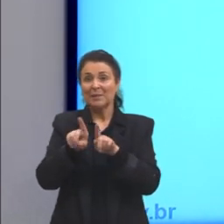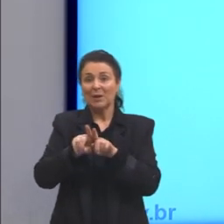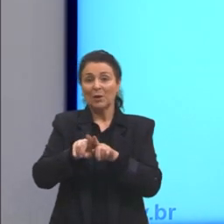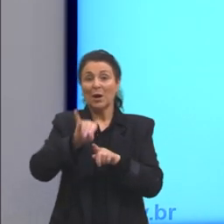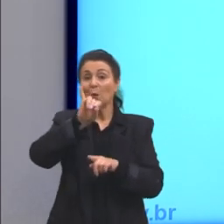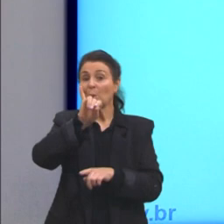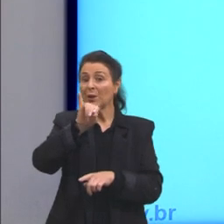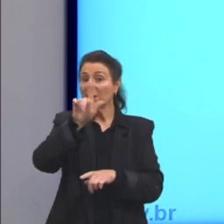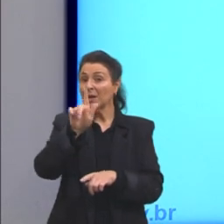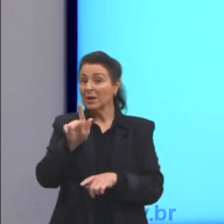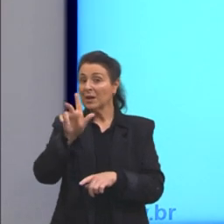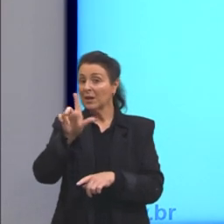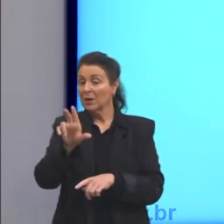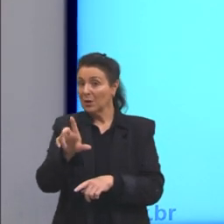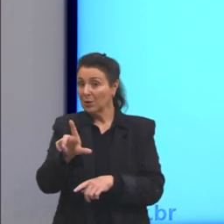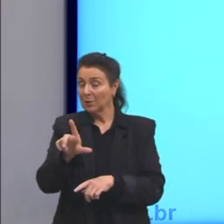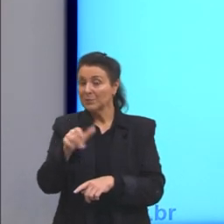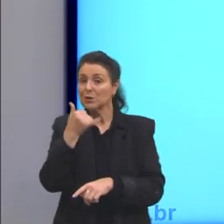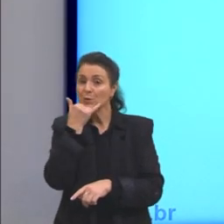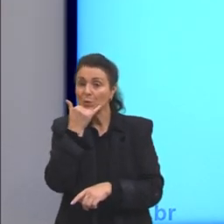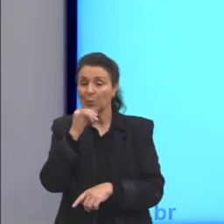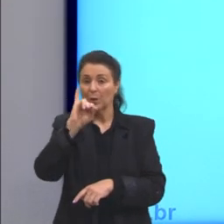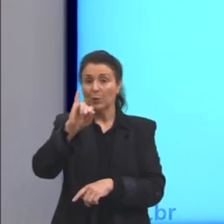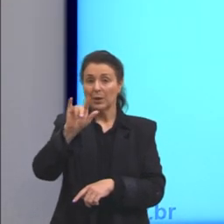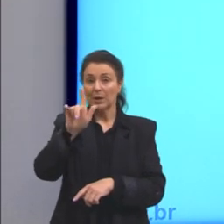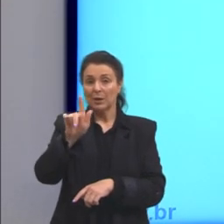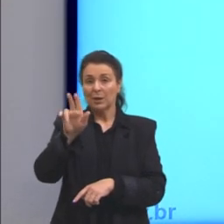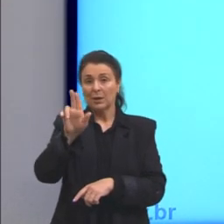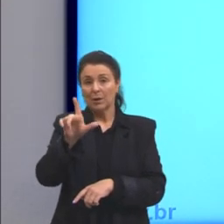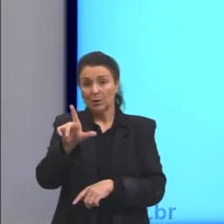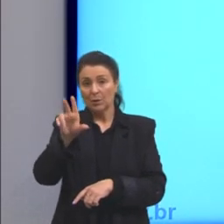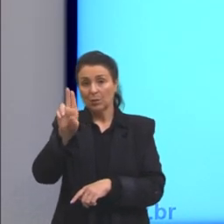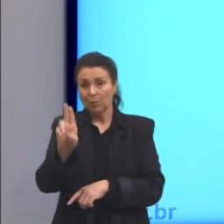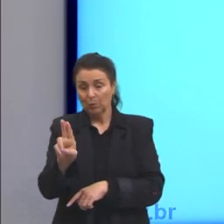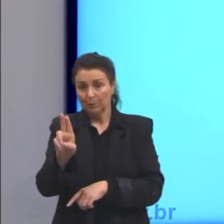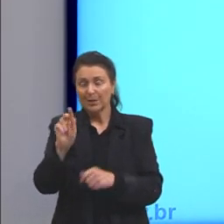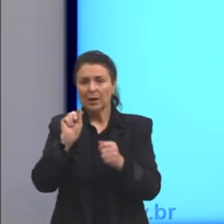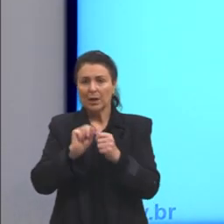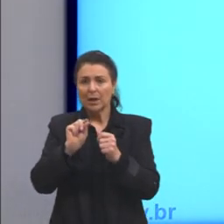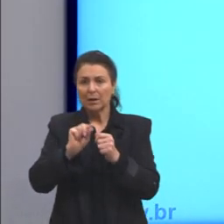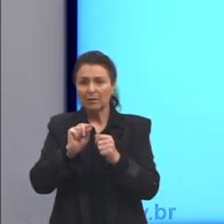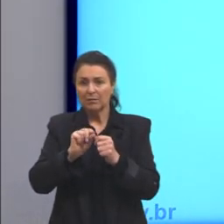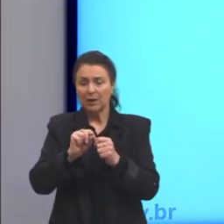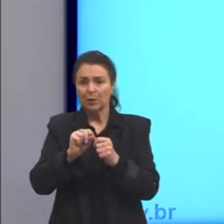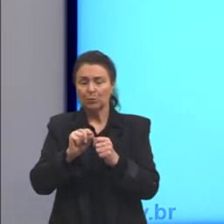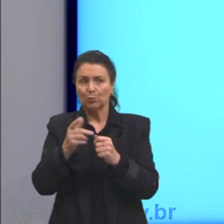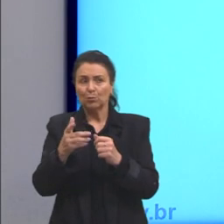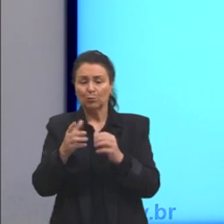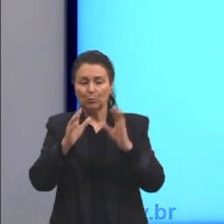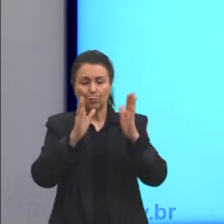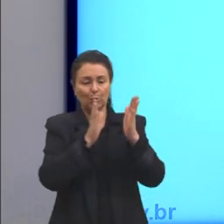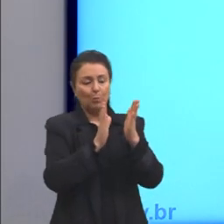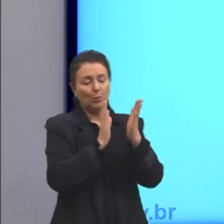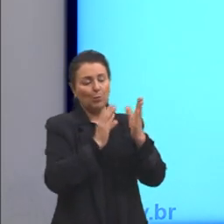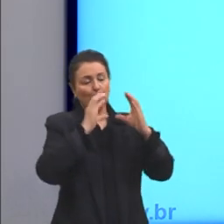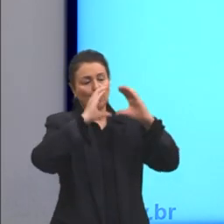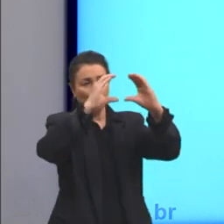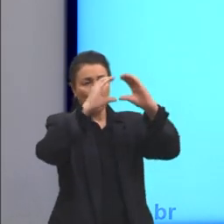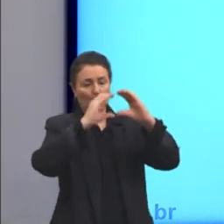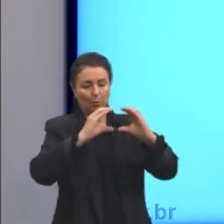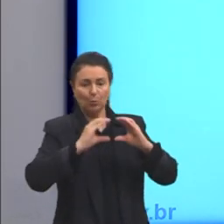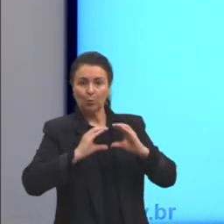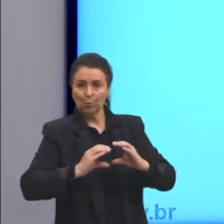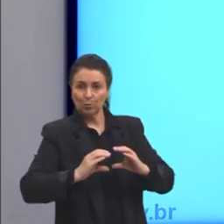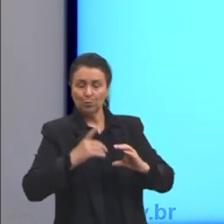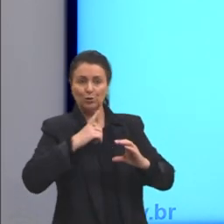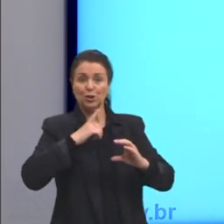os isolantes térmicos. Apesar da gente ter o iglu feito totalmente de gelo, de blocos de gelo, ele acaba, então,